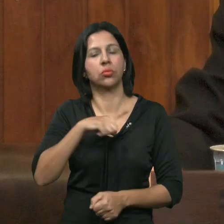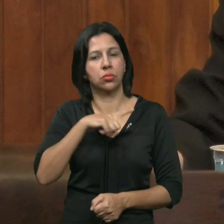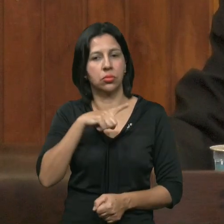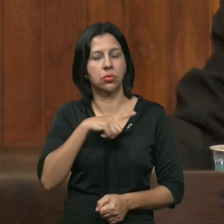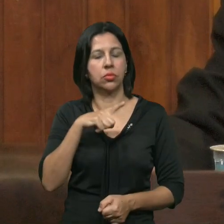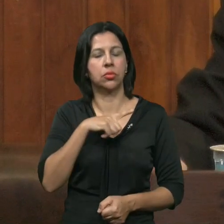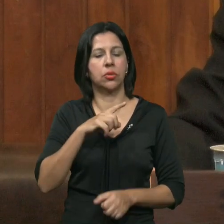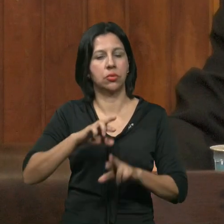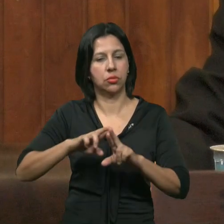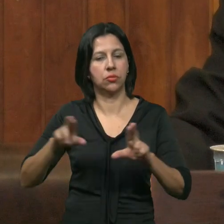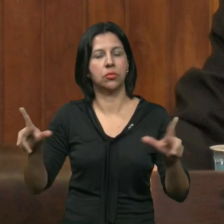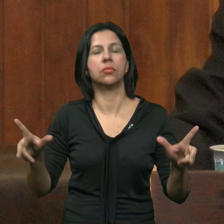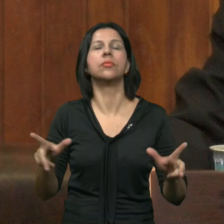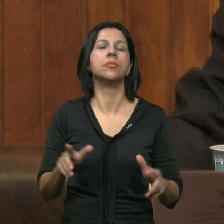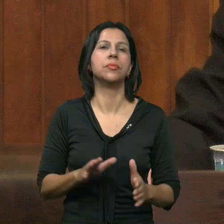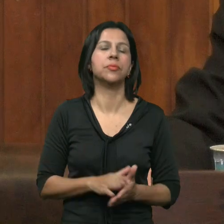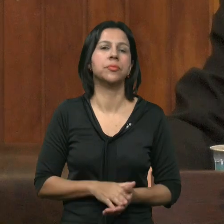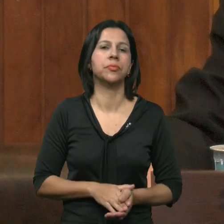Eventualmente